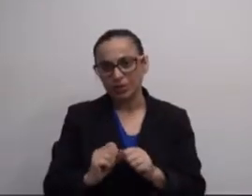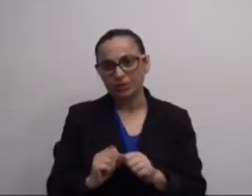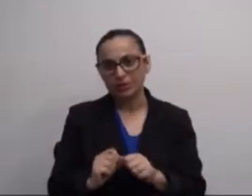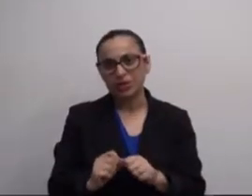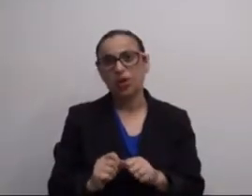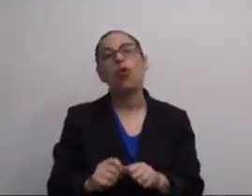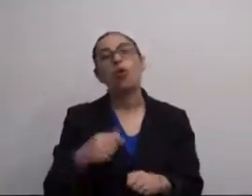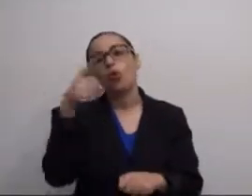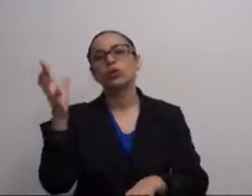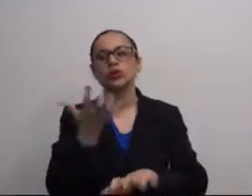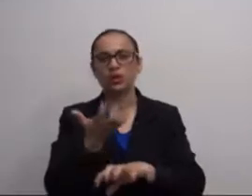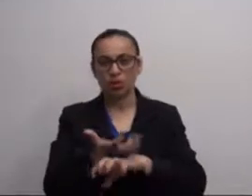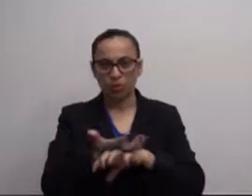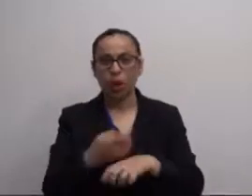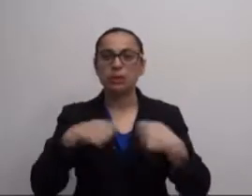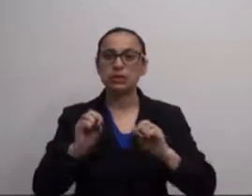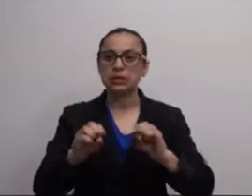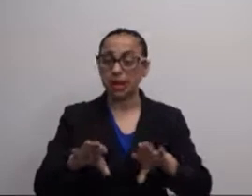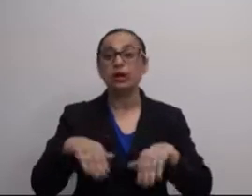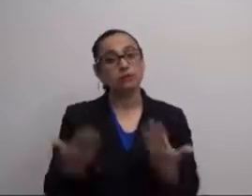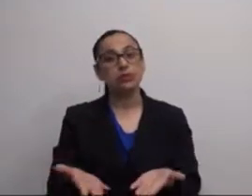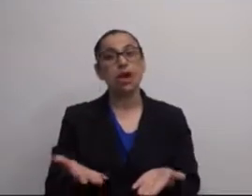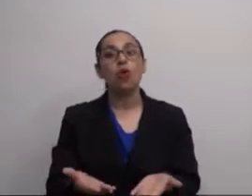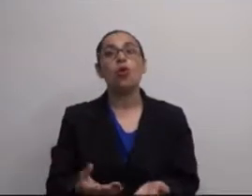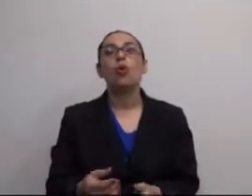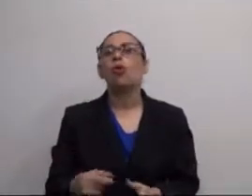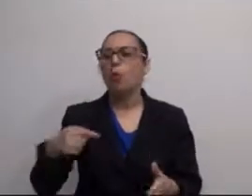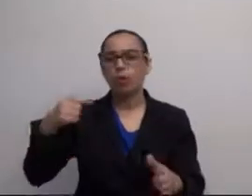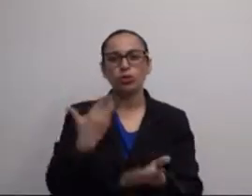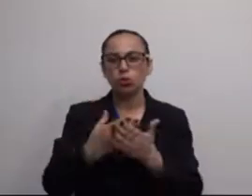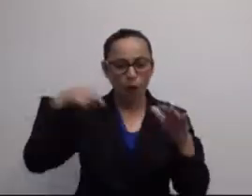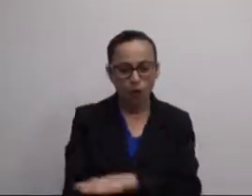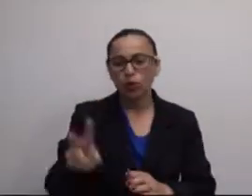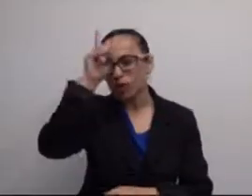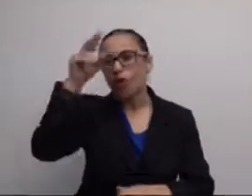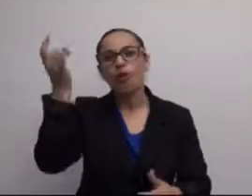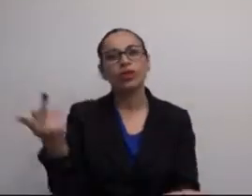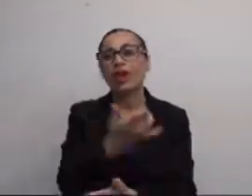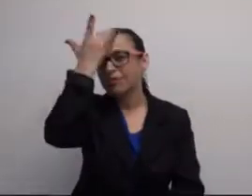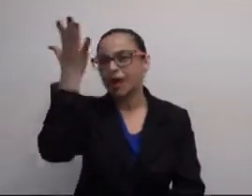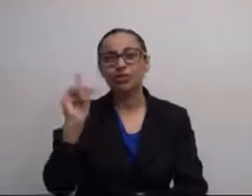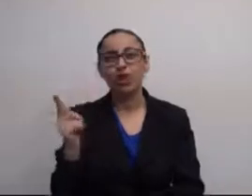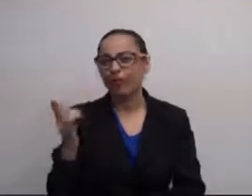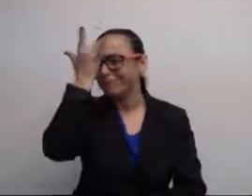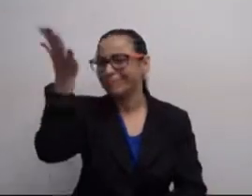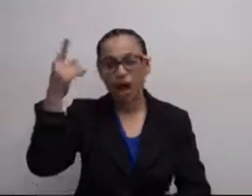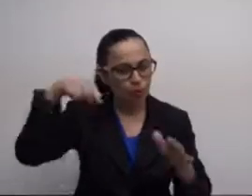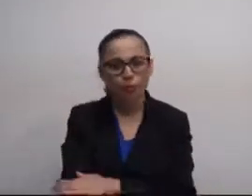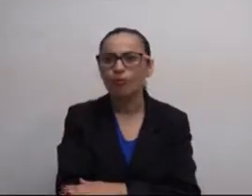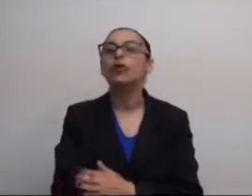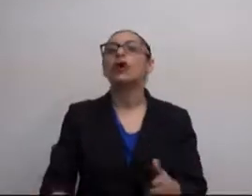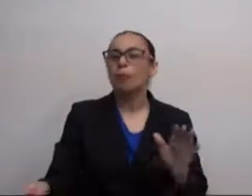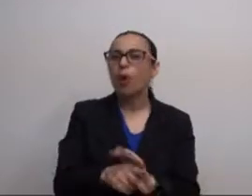pequenos links que o professor pode fazer com as outras disciplinas que ele precisa ensinar. Então, o mergulho na